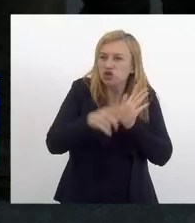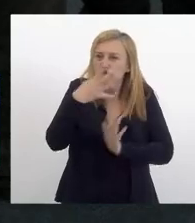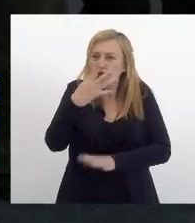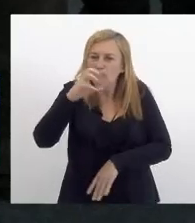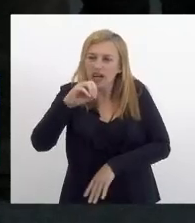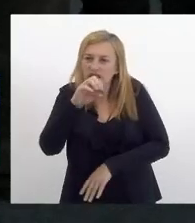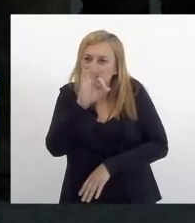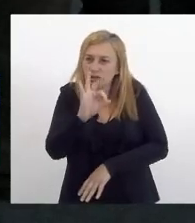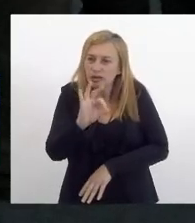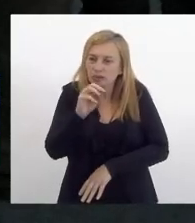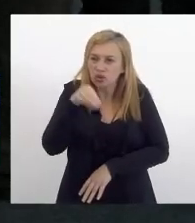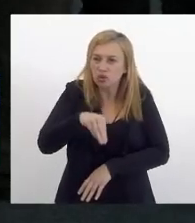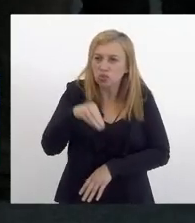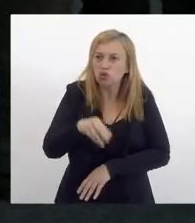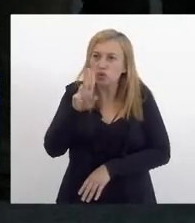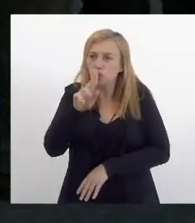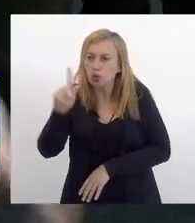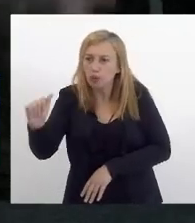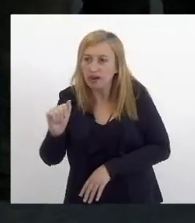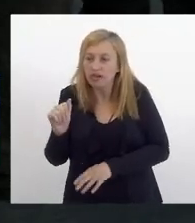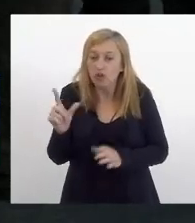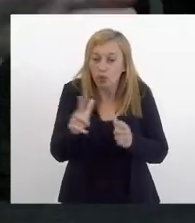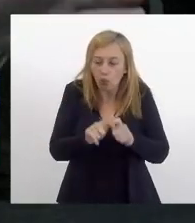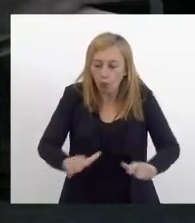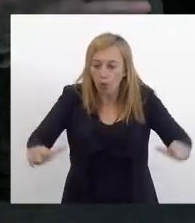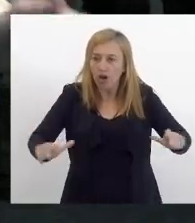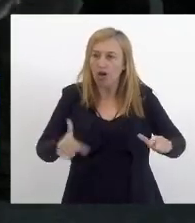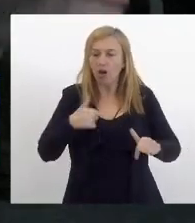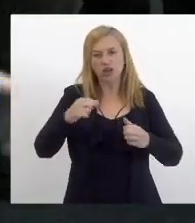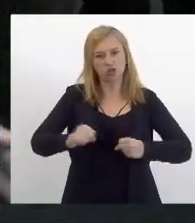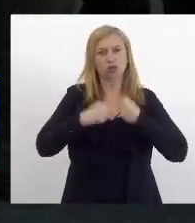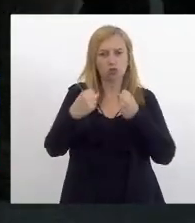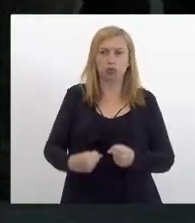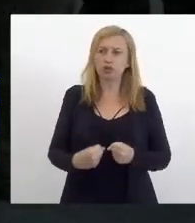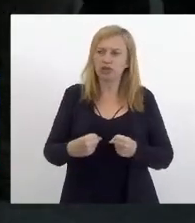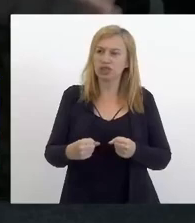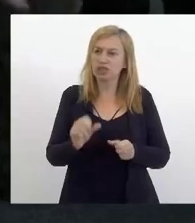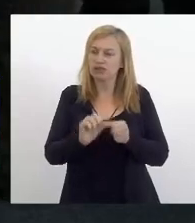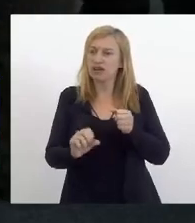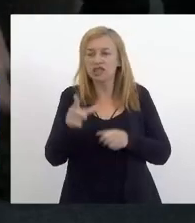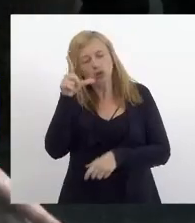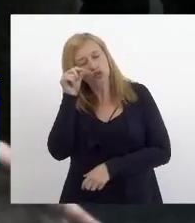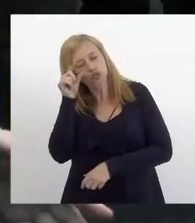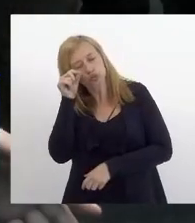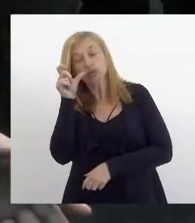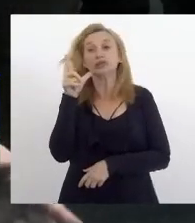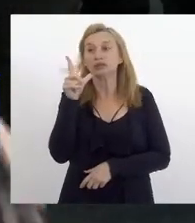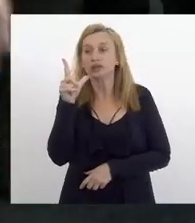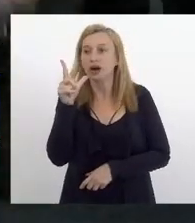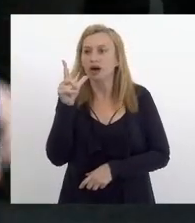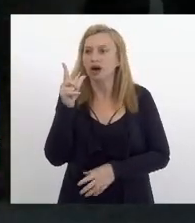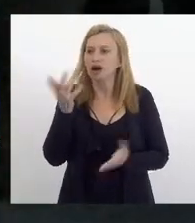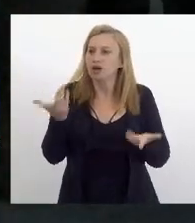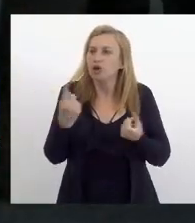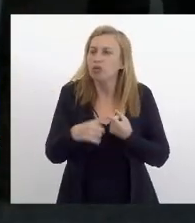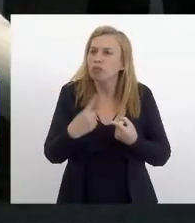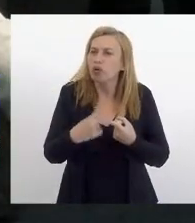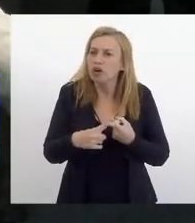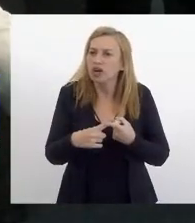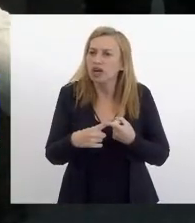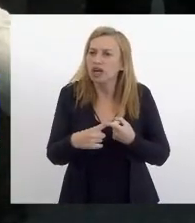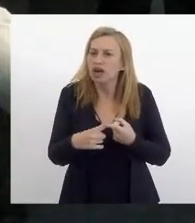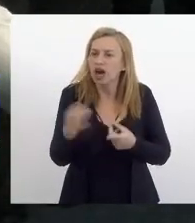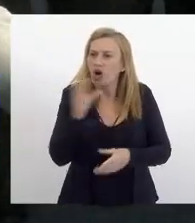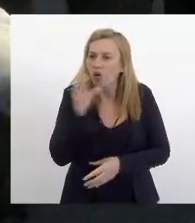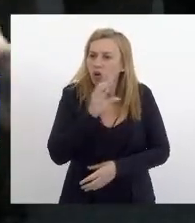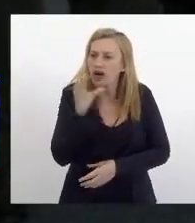a UPA ficou vazia eu acho que eu estou com o poder de fazer esses turminhocos trabalharem porque eu chego é uma correria